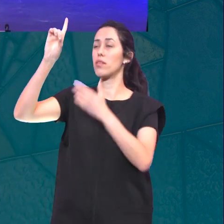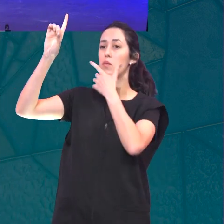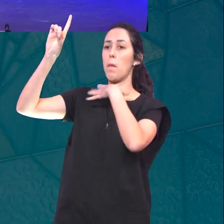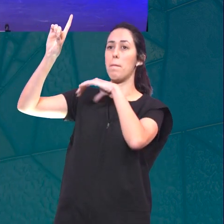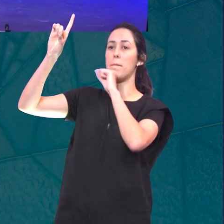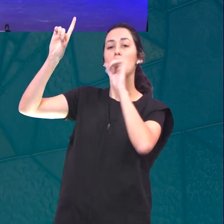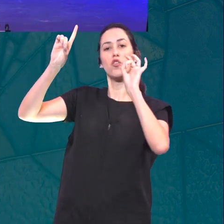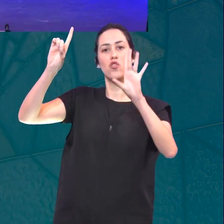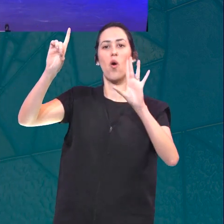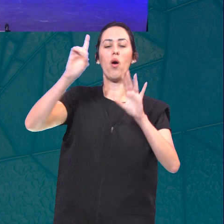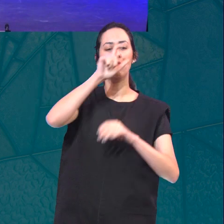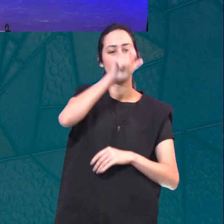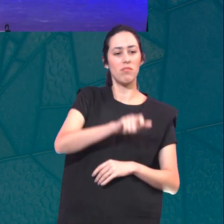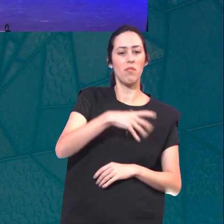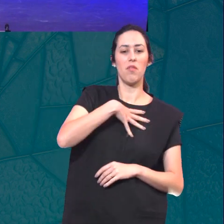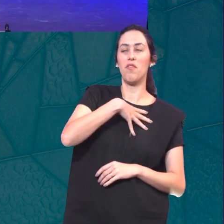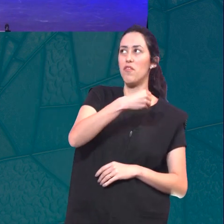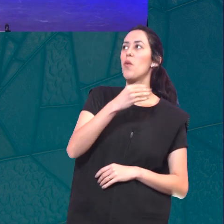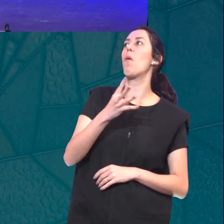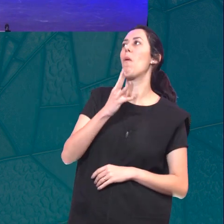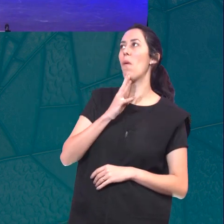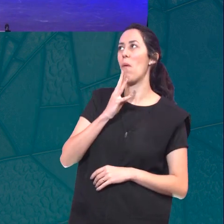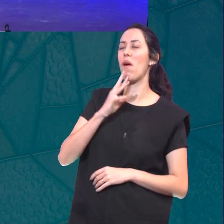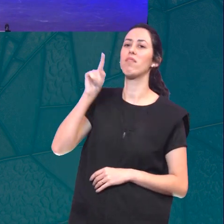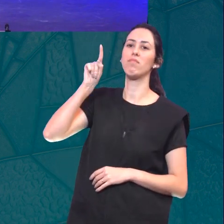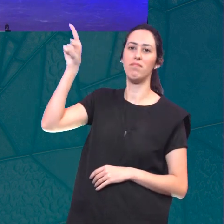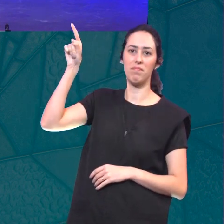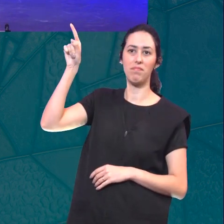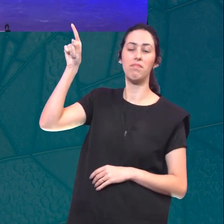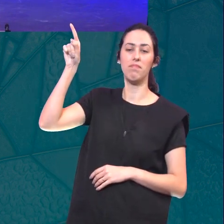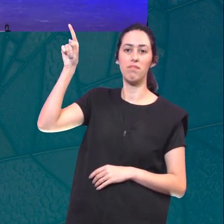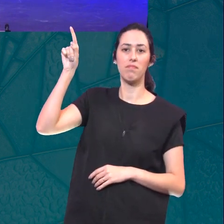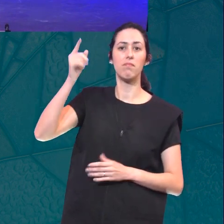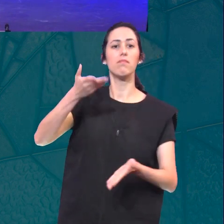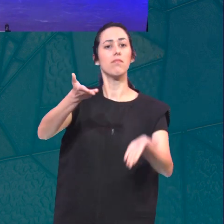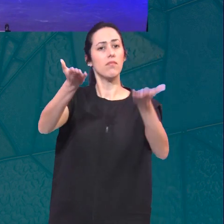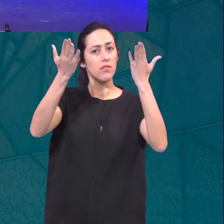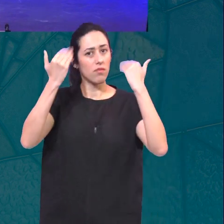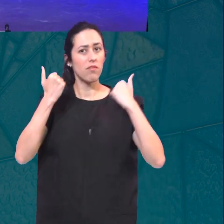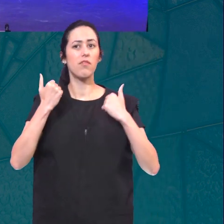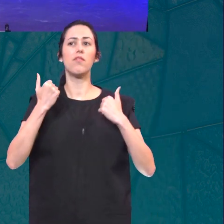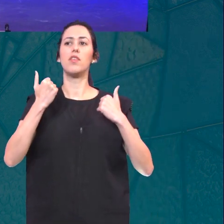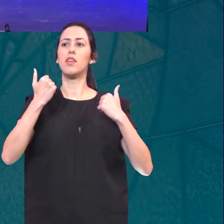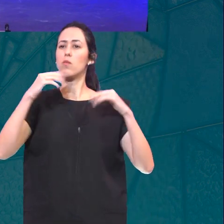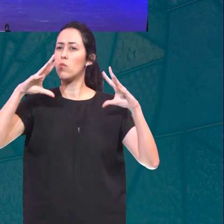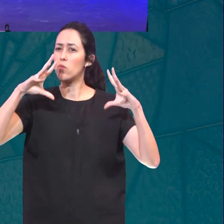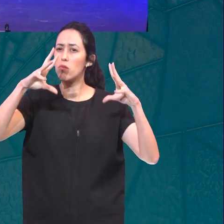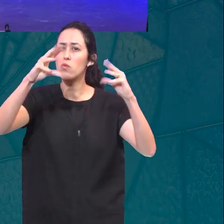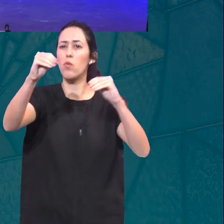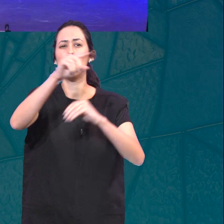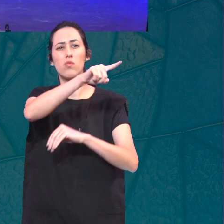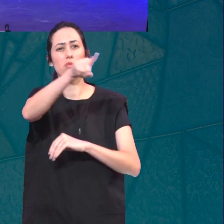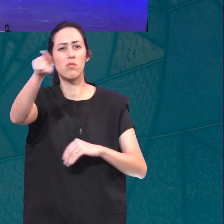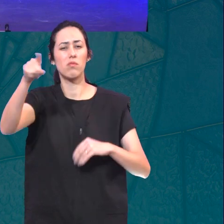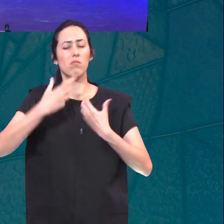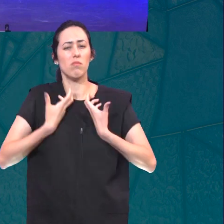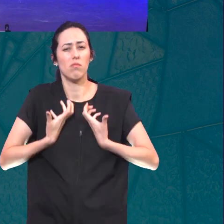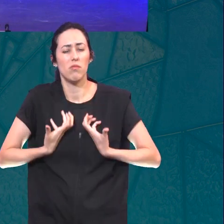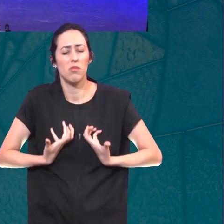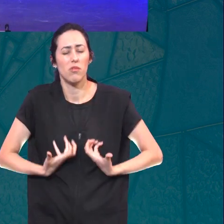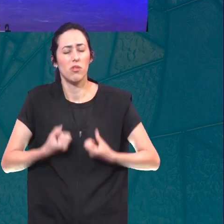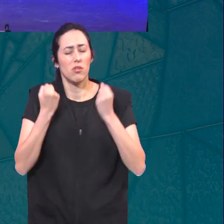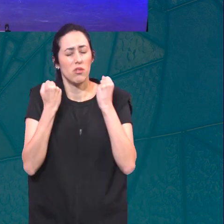a quem o Filho o quiser revelar Venham a mim Todos os que estão cansados e